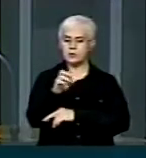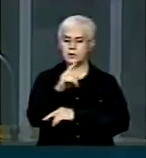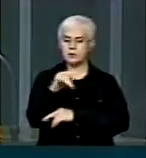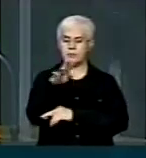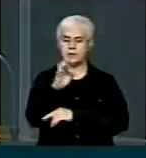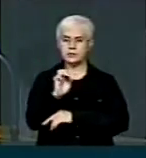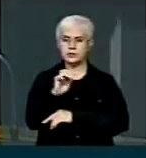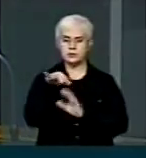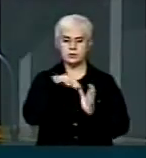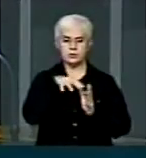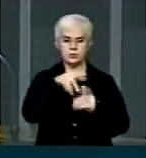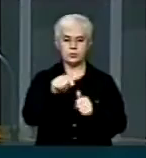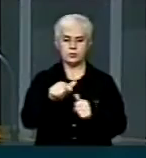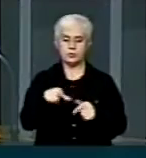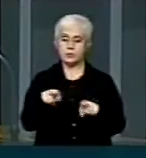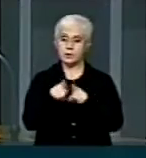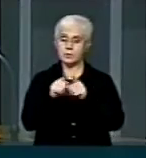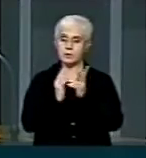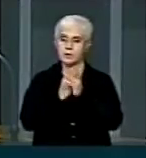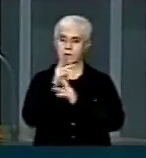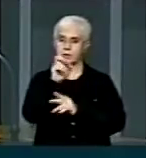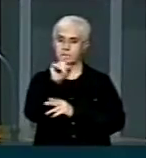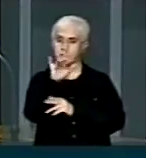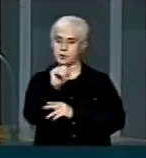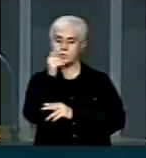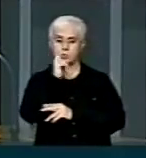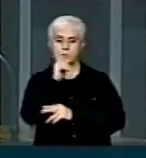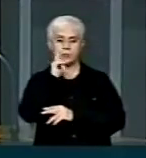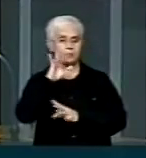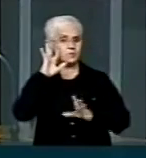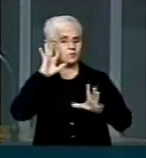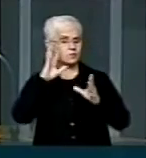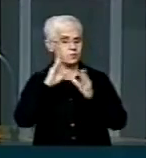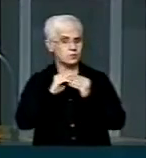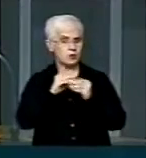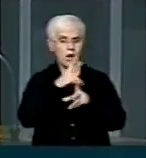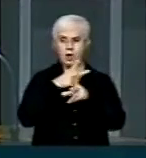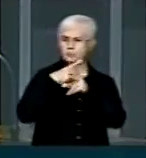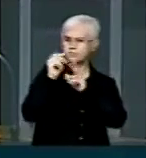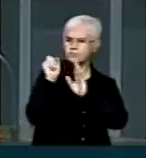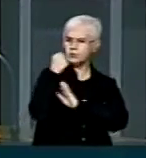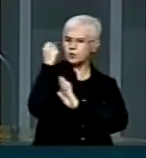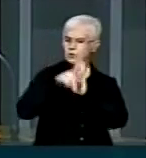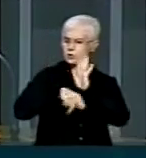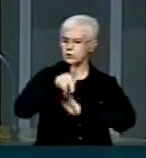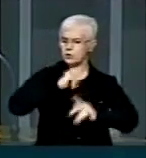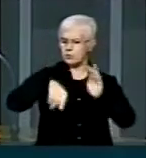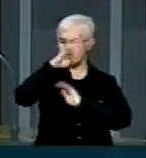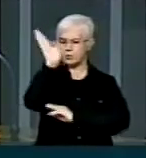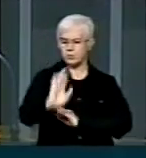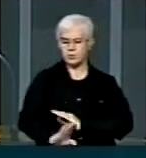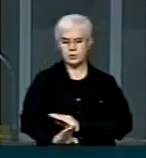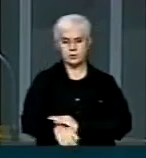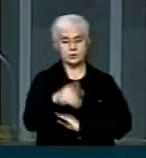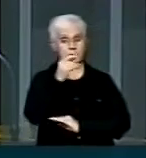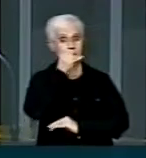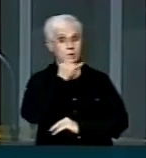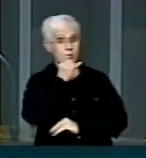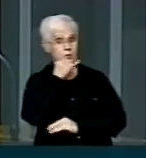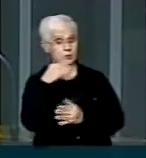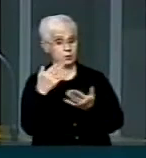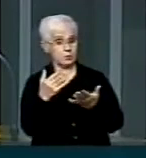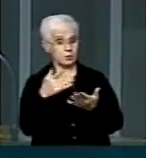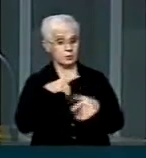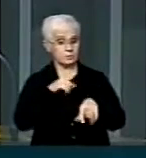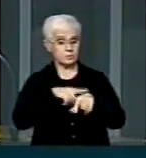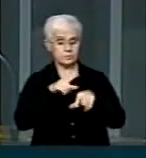por meio do SUS, compreendemos o tamanho desta conquista para a nossa população. É um dos exemplos que,